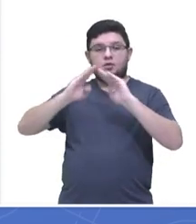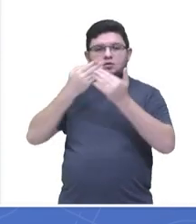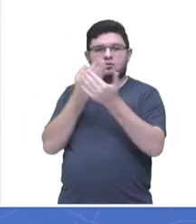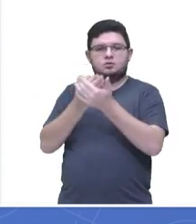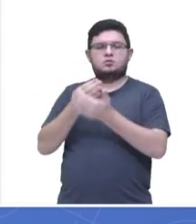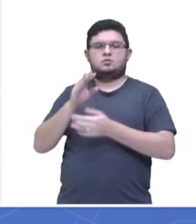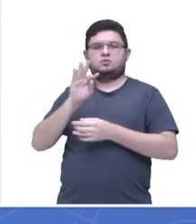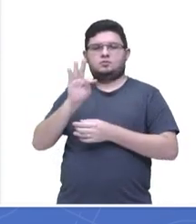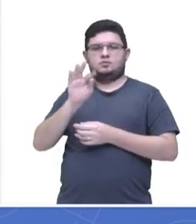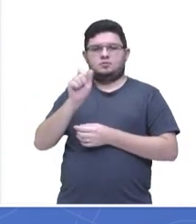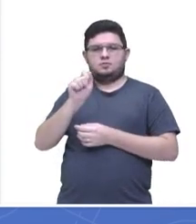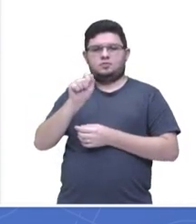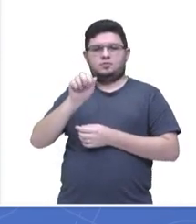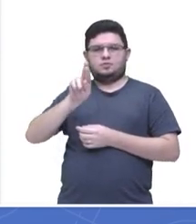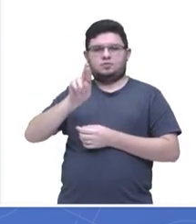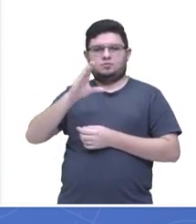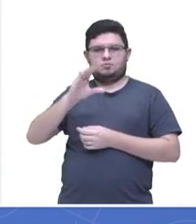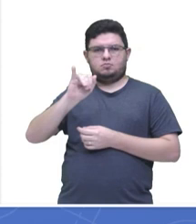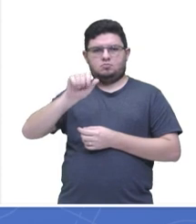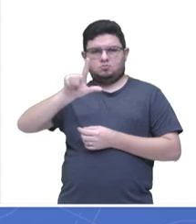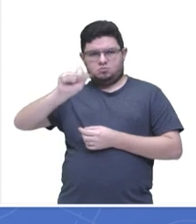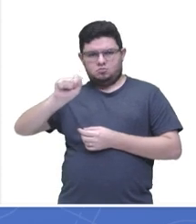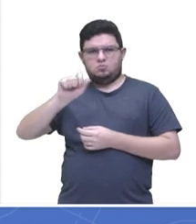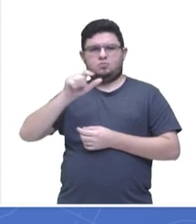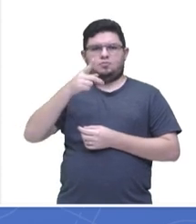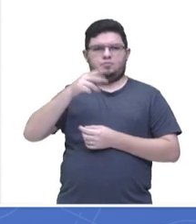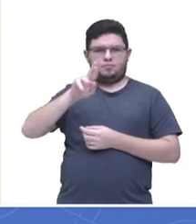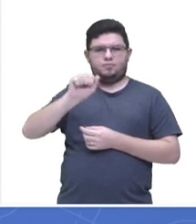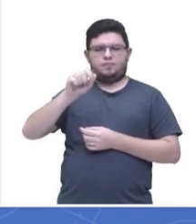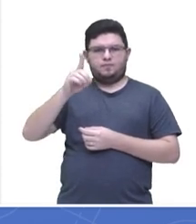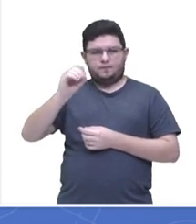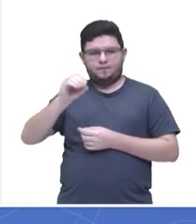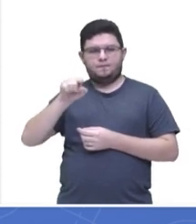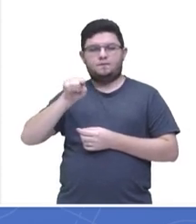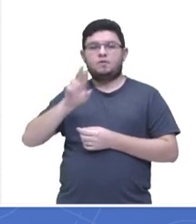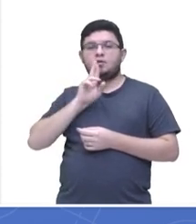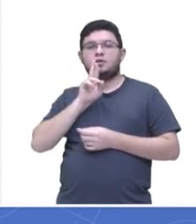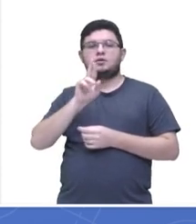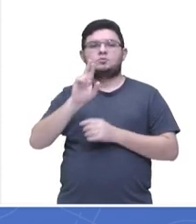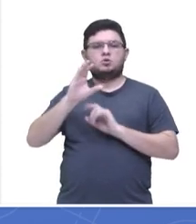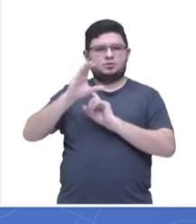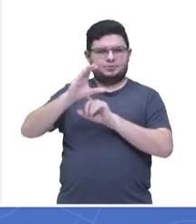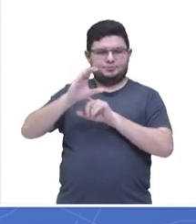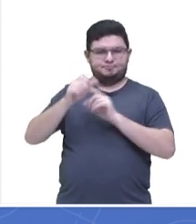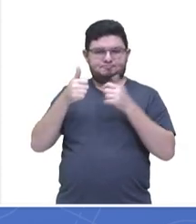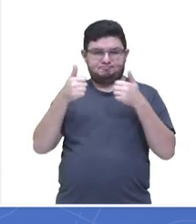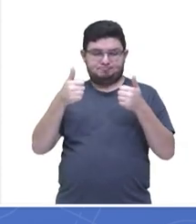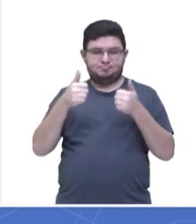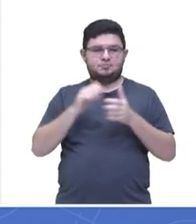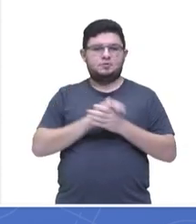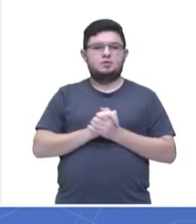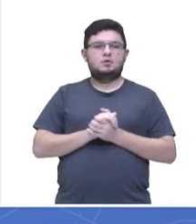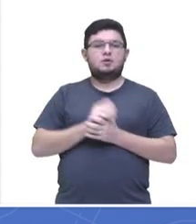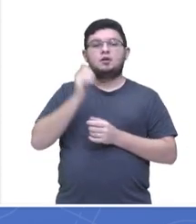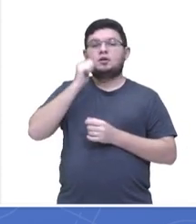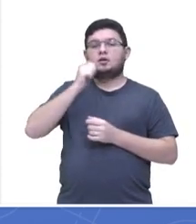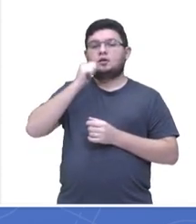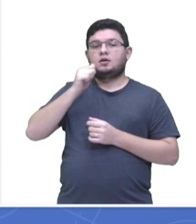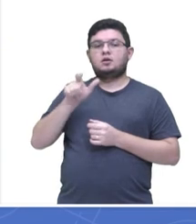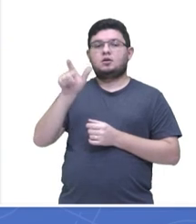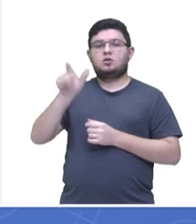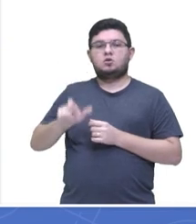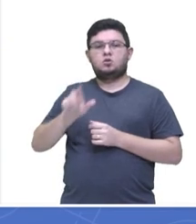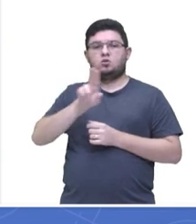Letícia. Resposta, letra C. Acho que é Nazila, eu não consigo ler aqui direito, tá?